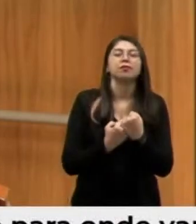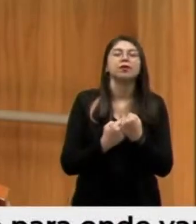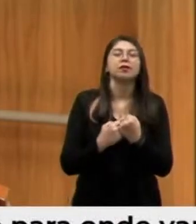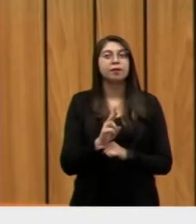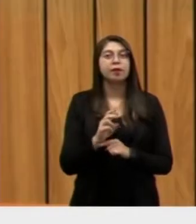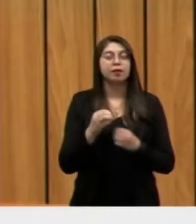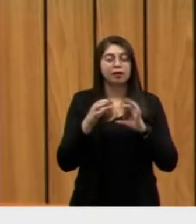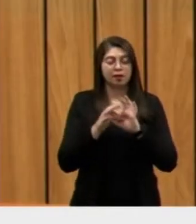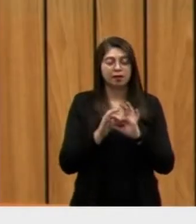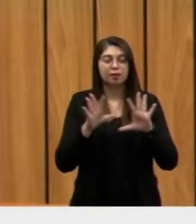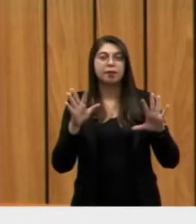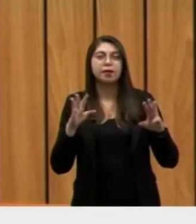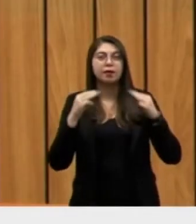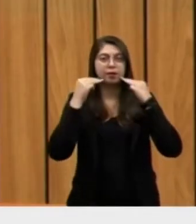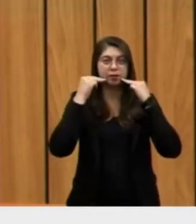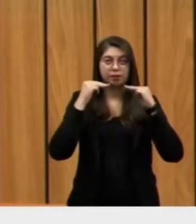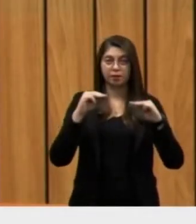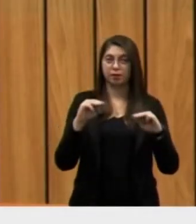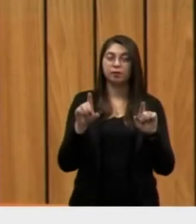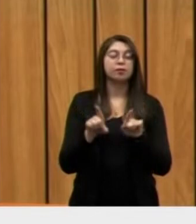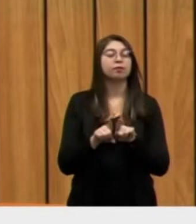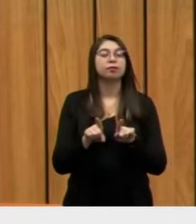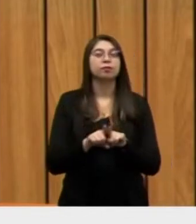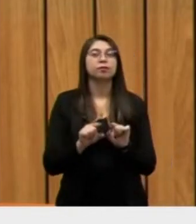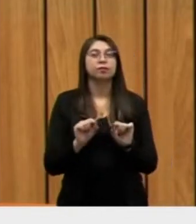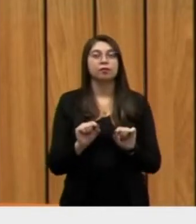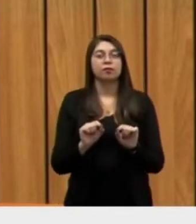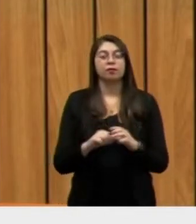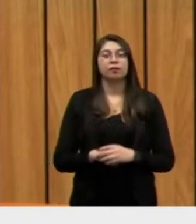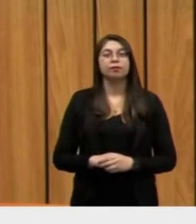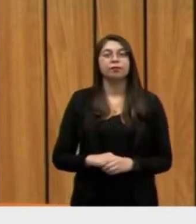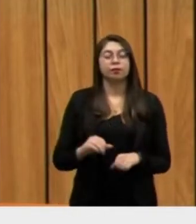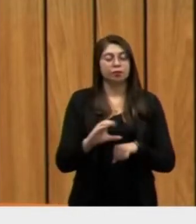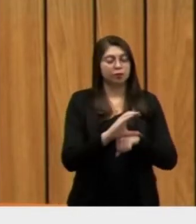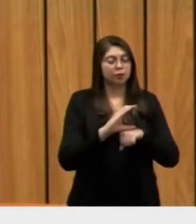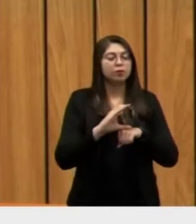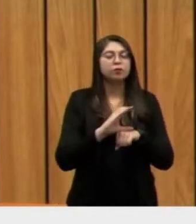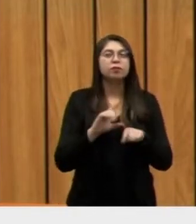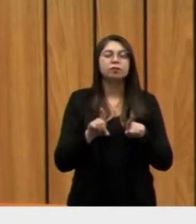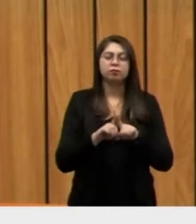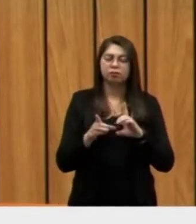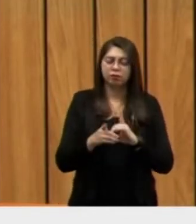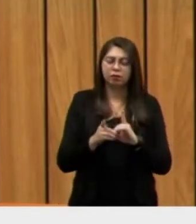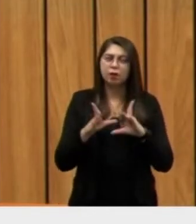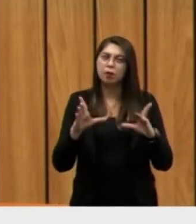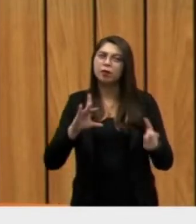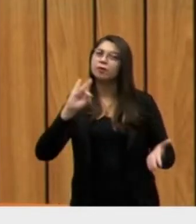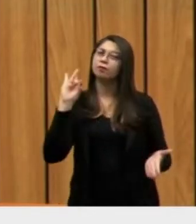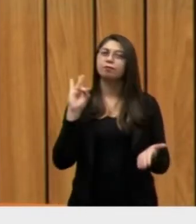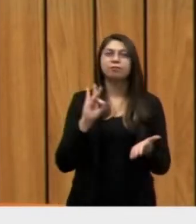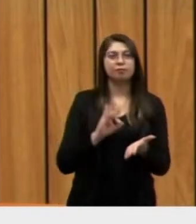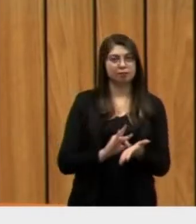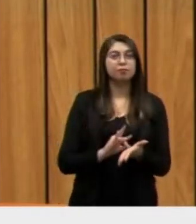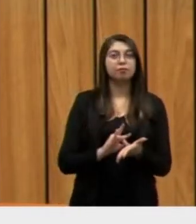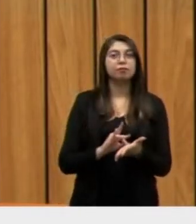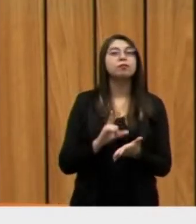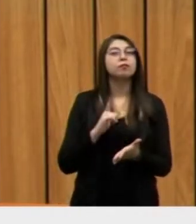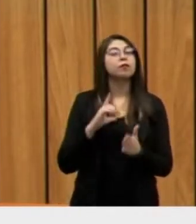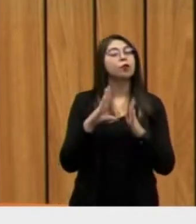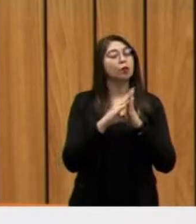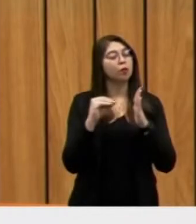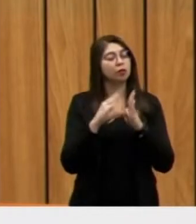ultimamente. O conselheiro do CNJ, Mauro Martins, coordenador da Comissão Executiva do Fórum Nacional do Poder